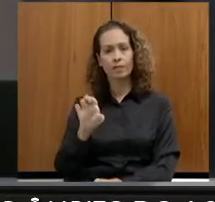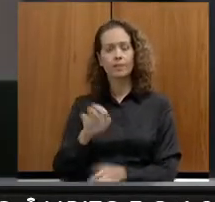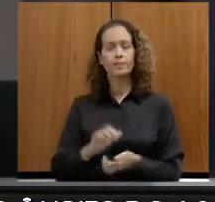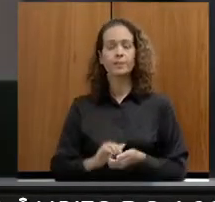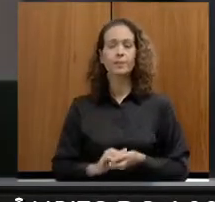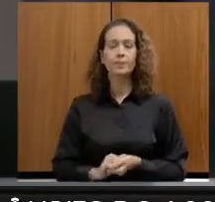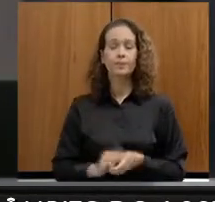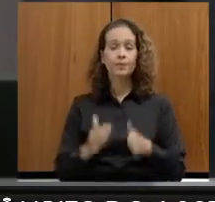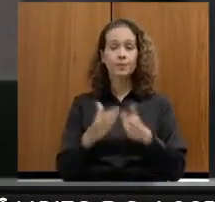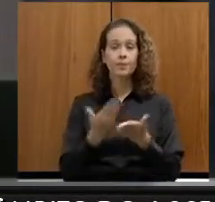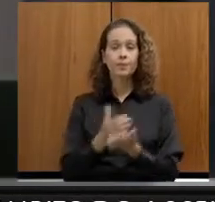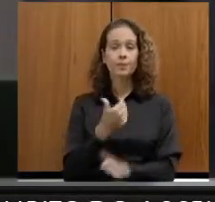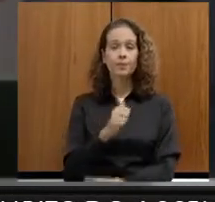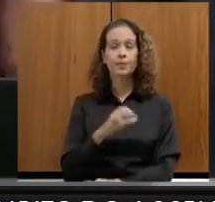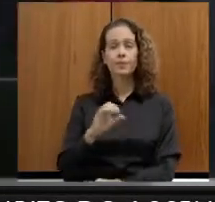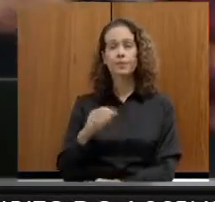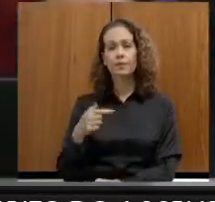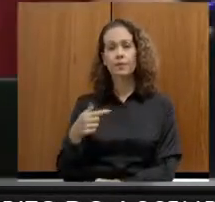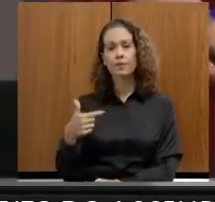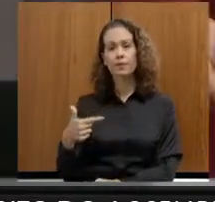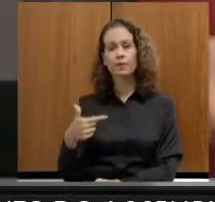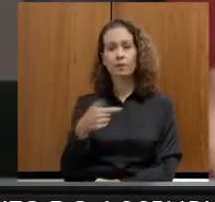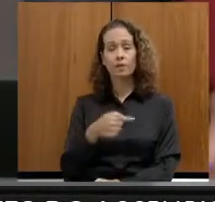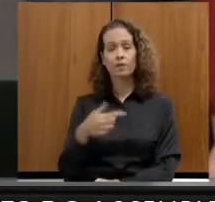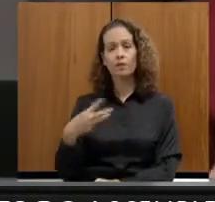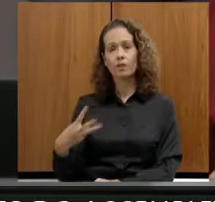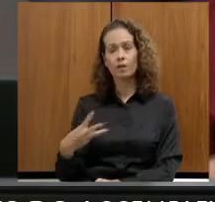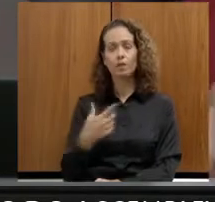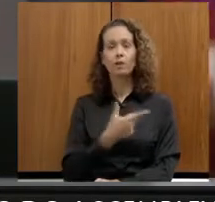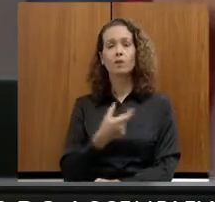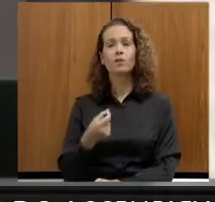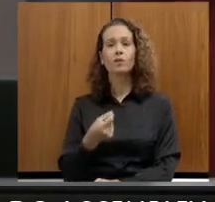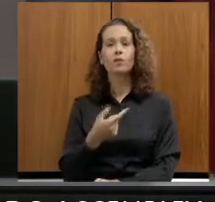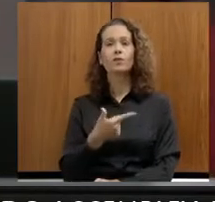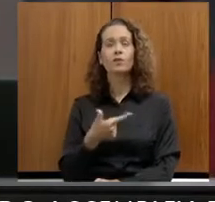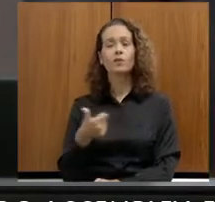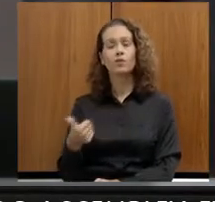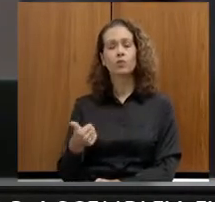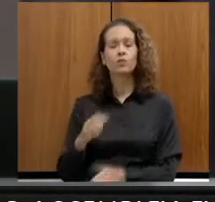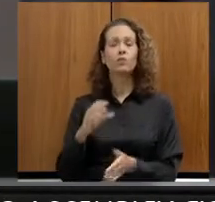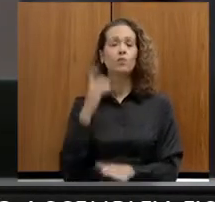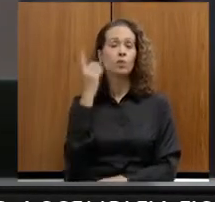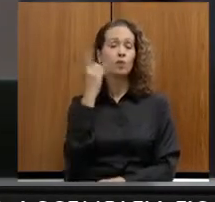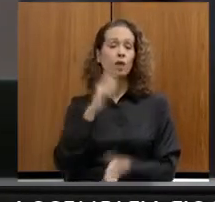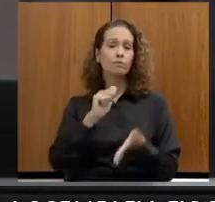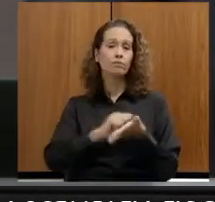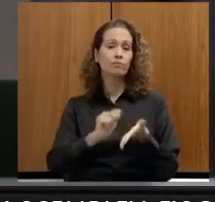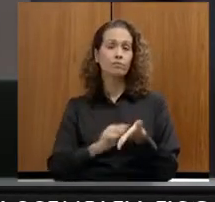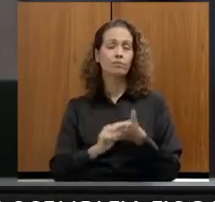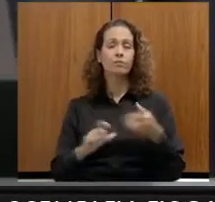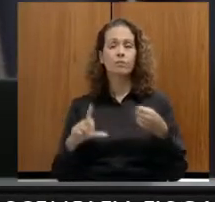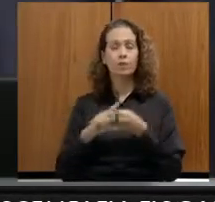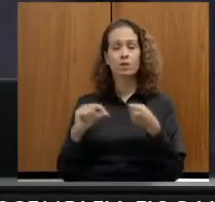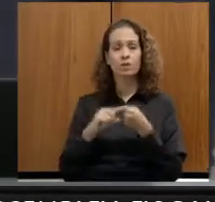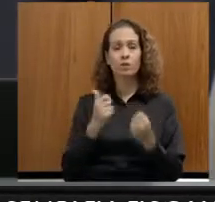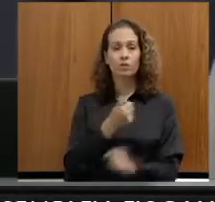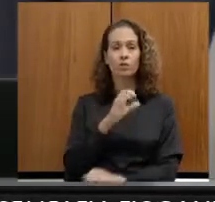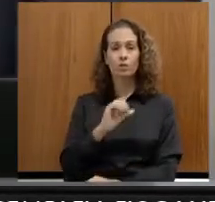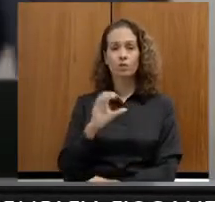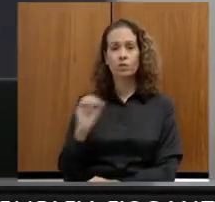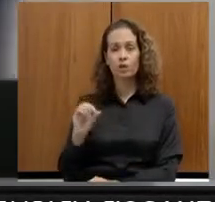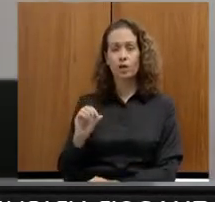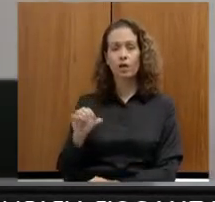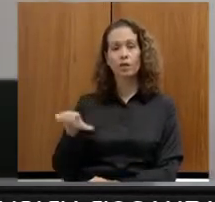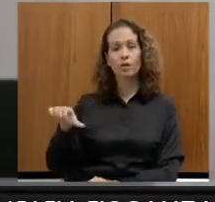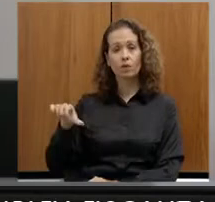Requerimento 11.073.2021. O deputado que aí subscreve requer a vossa silêncio nos termos do artigo 100, 9º,